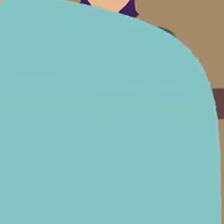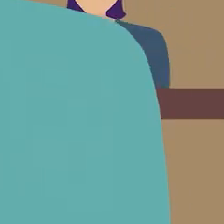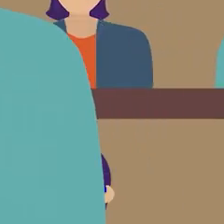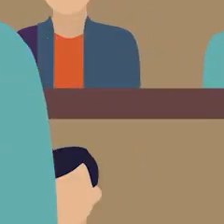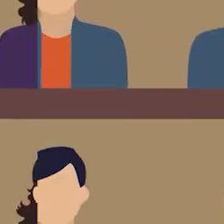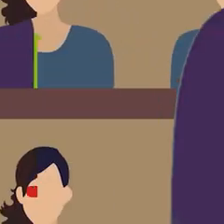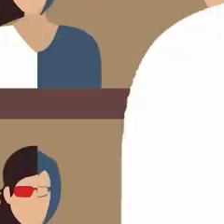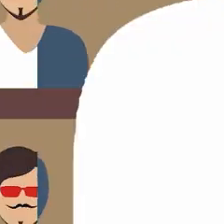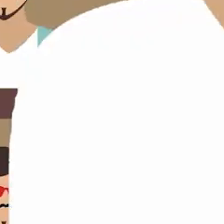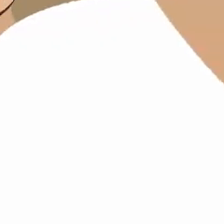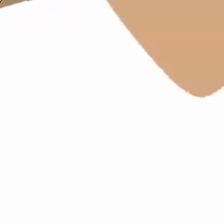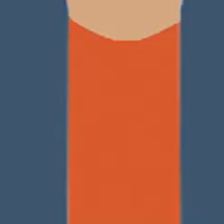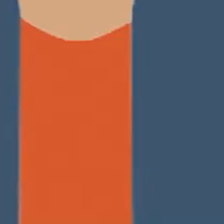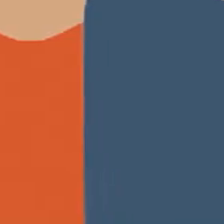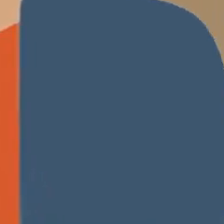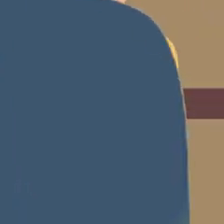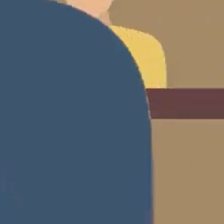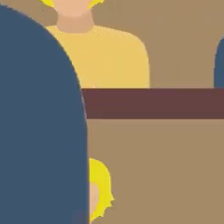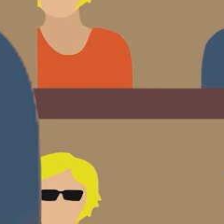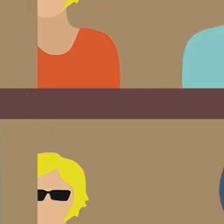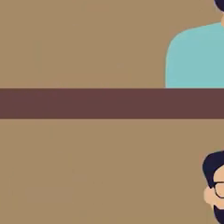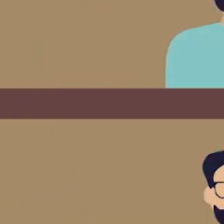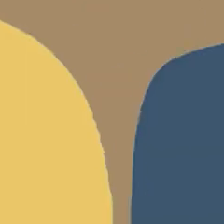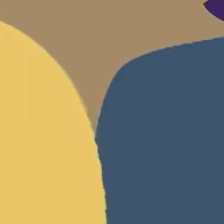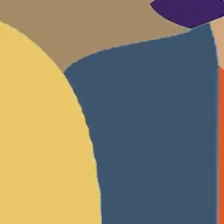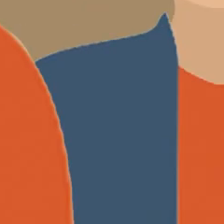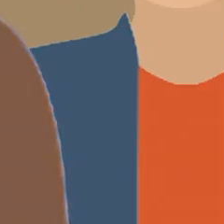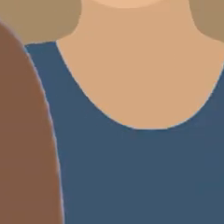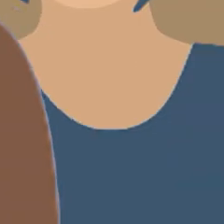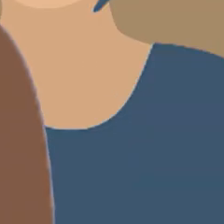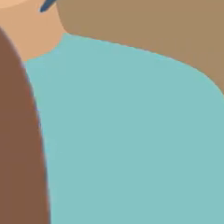Tchau Tchau Tchau Tchau